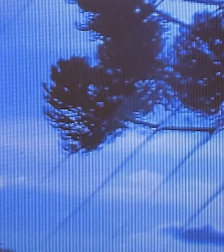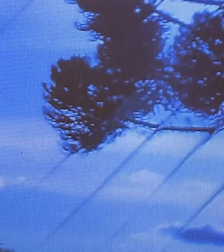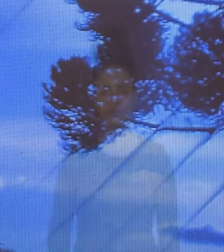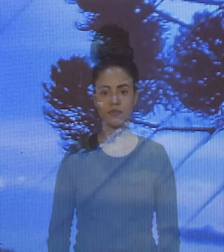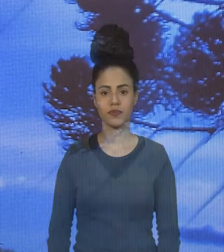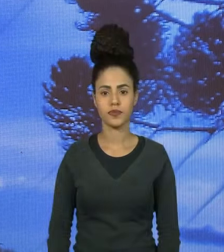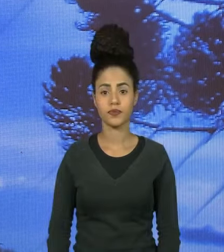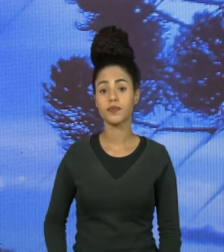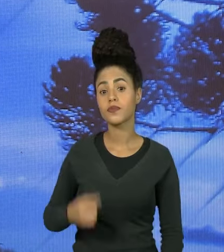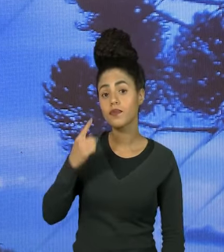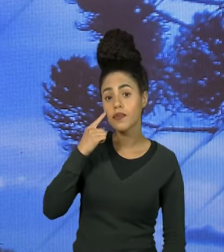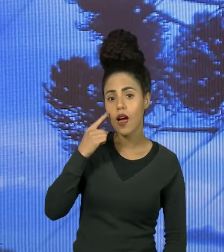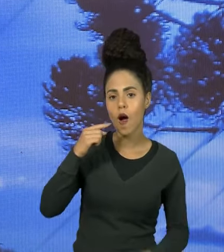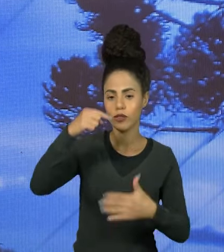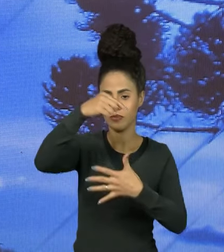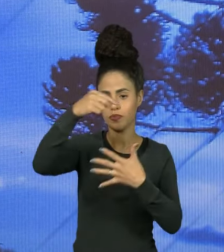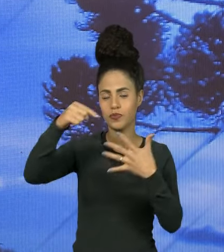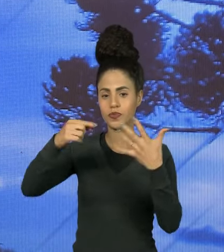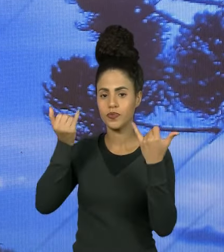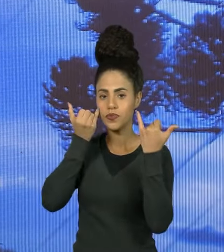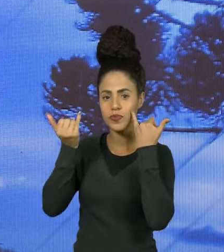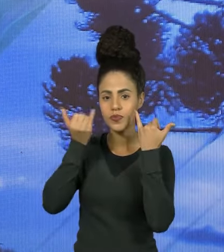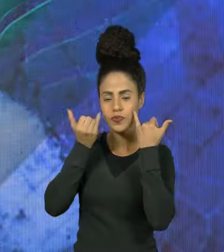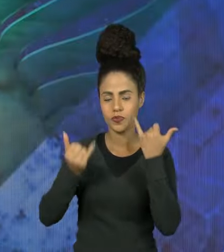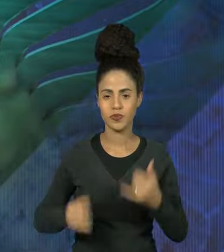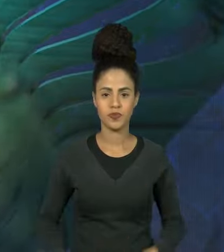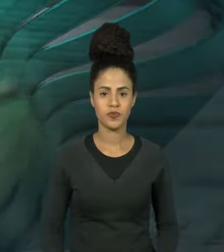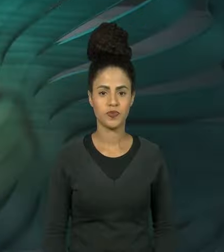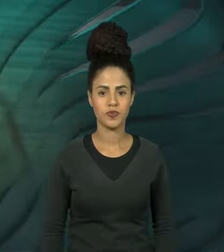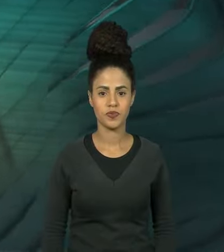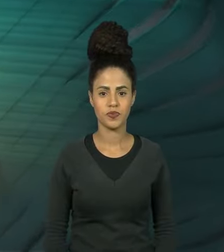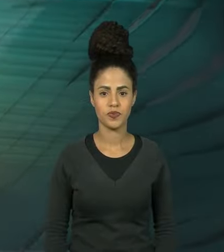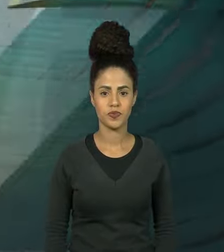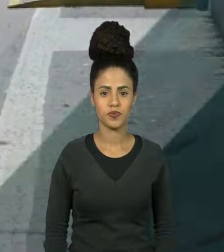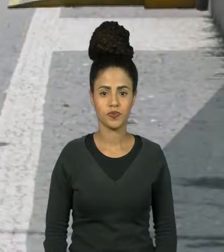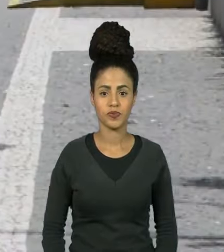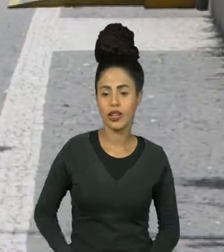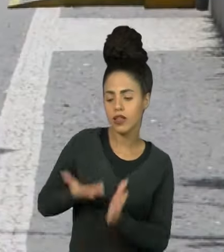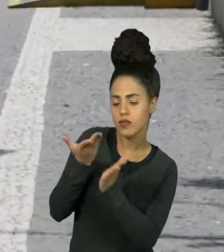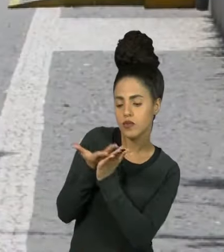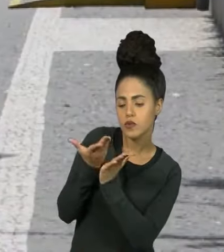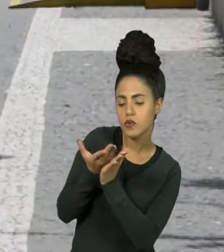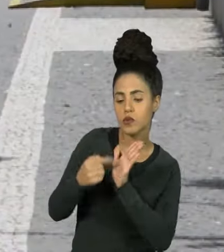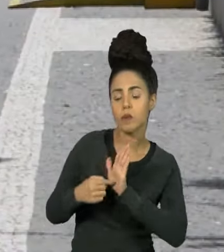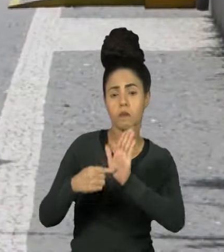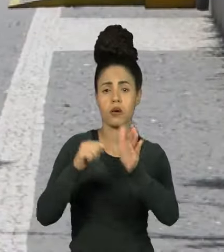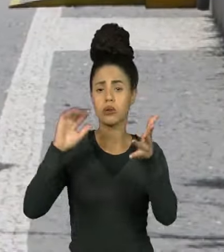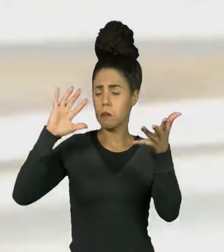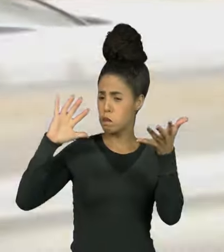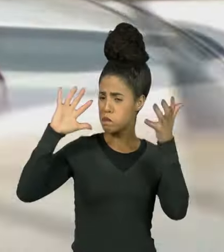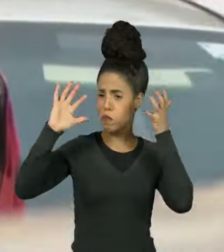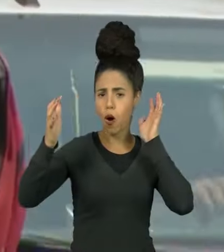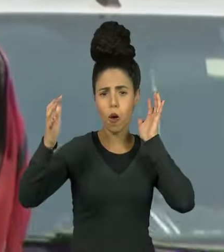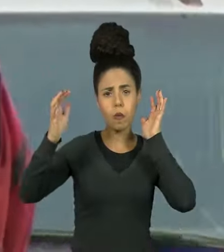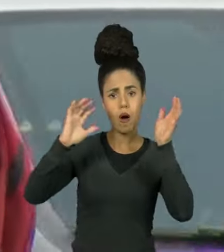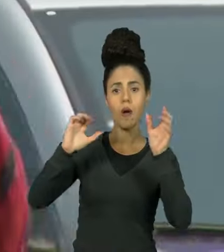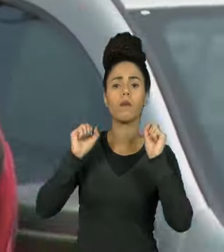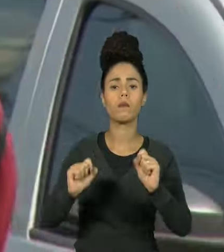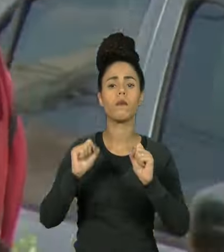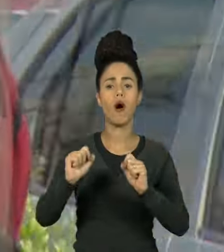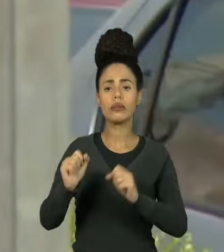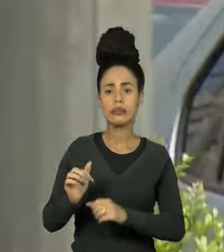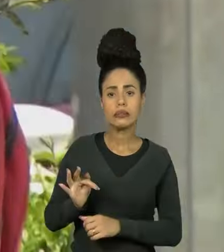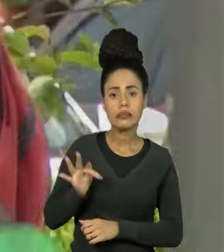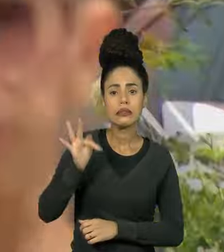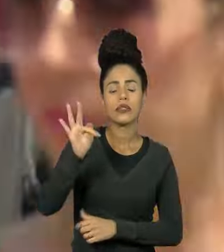Veja os detalhes do programa de hoje. Estudo mostra que a crise climática poderá agravar a